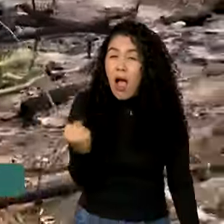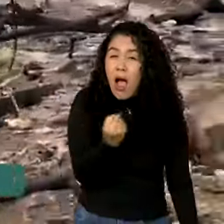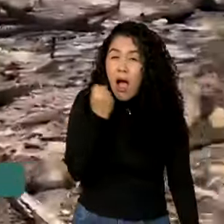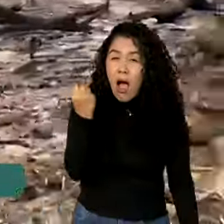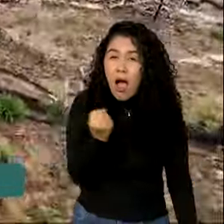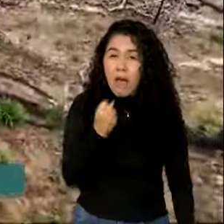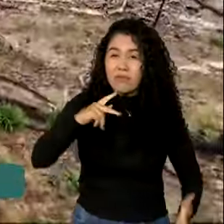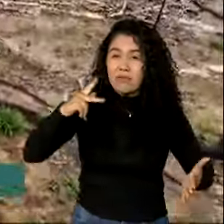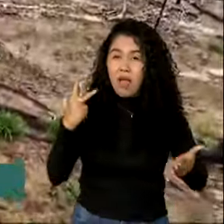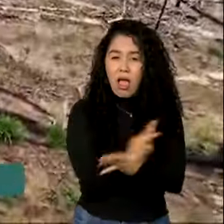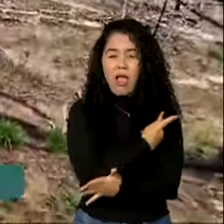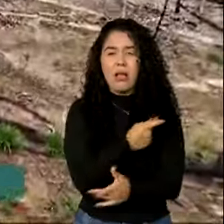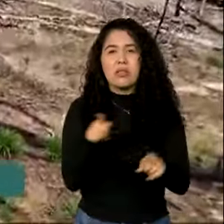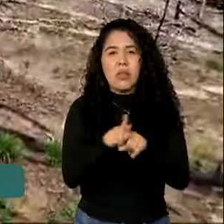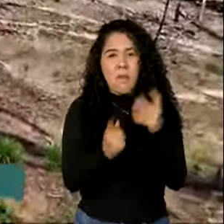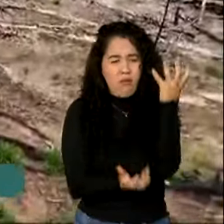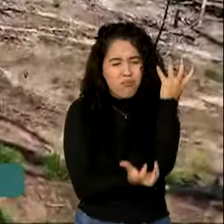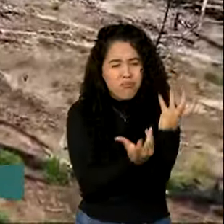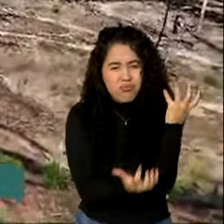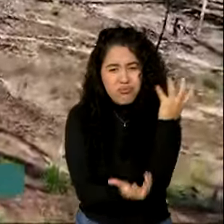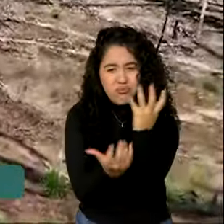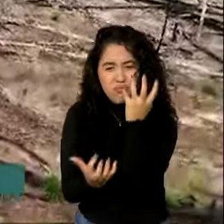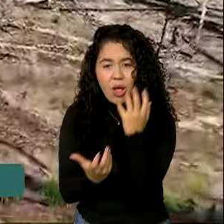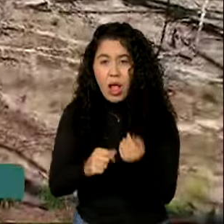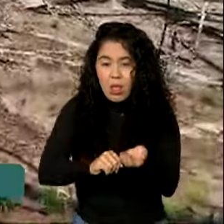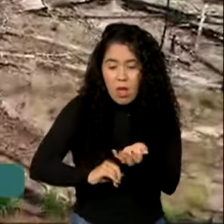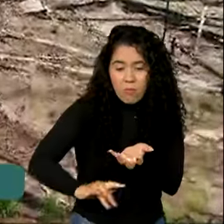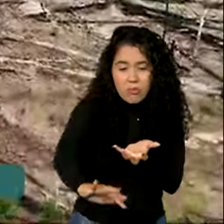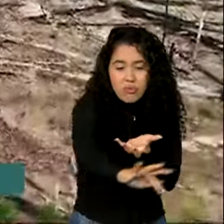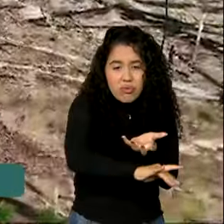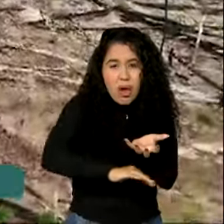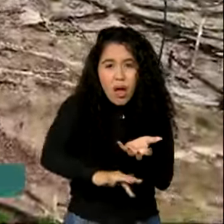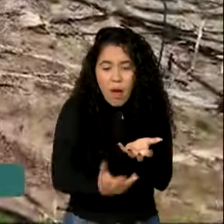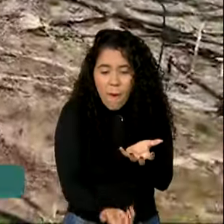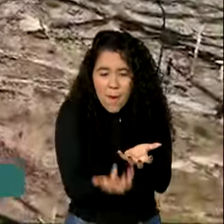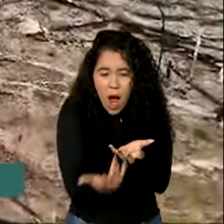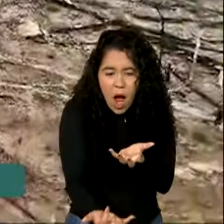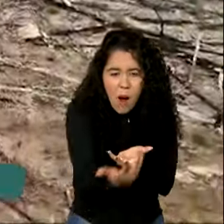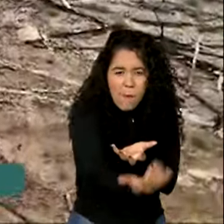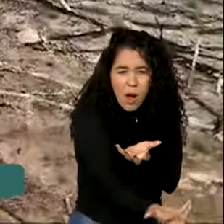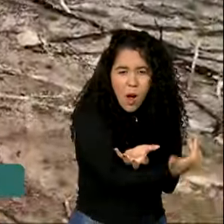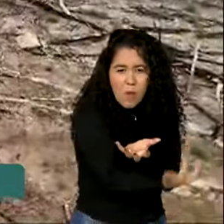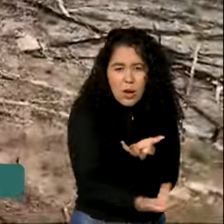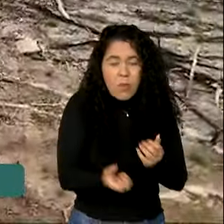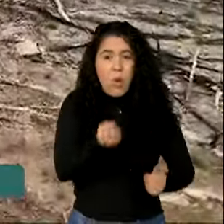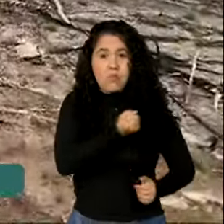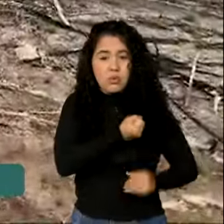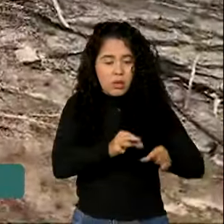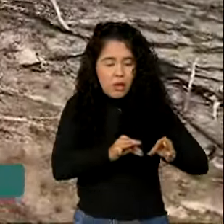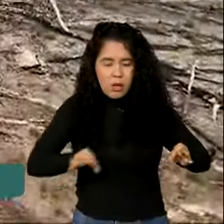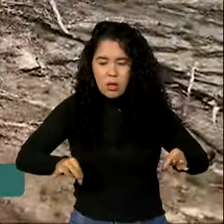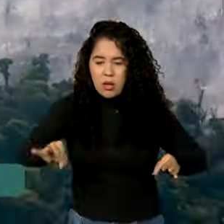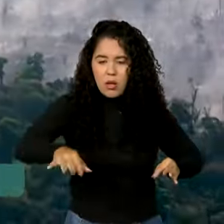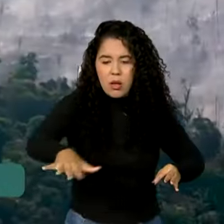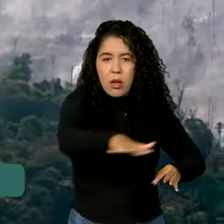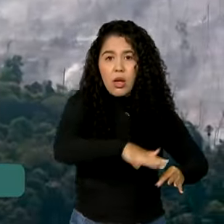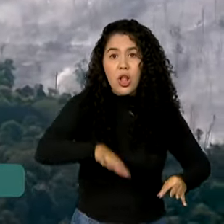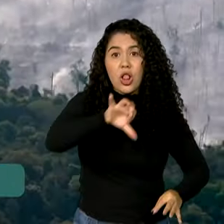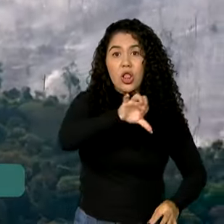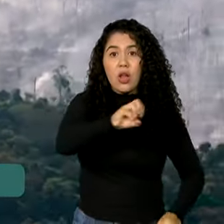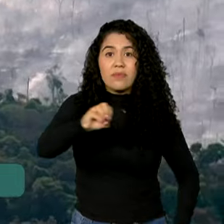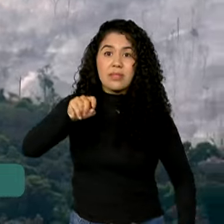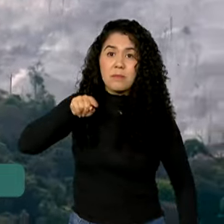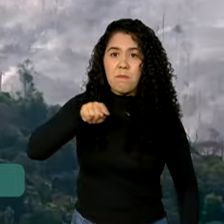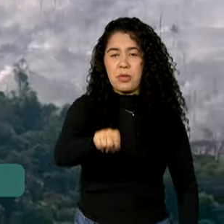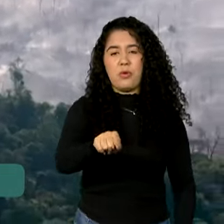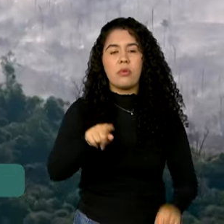incêndios florestais. No Pantanal, as queimadas consumiram mais de 900 mil hectares de janeiro a julho deste ano. O